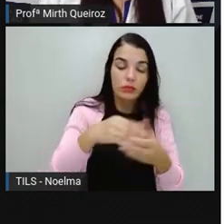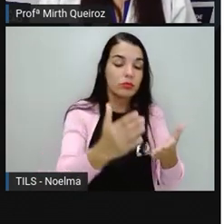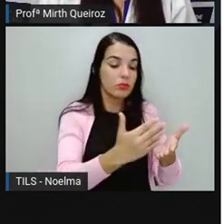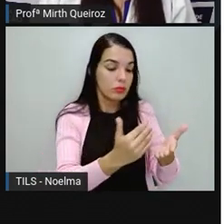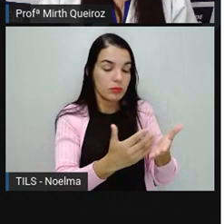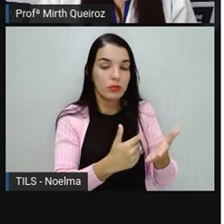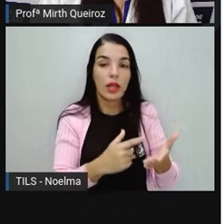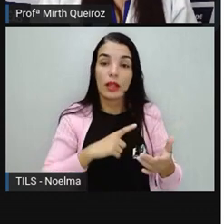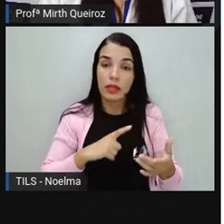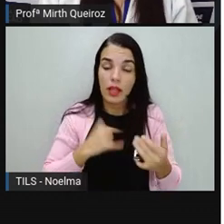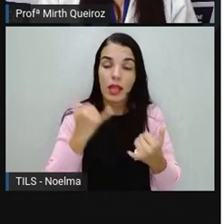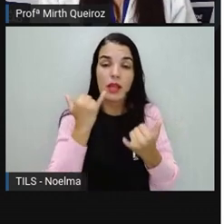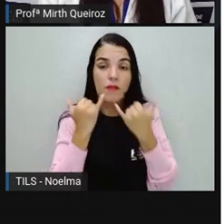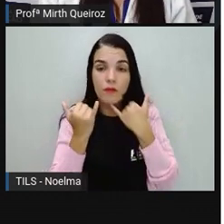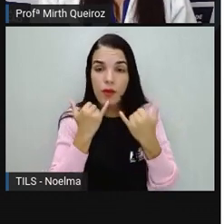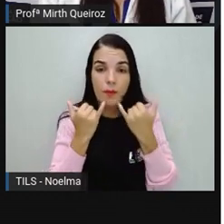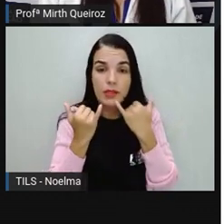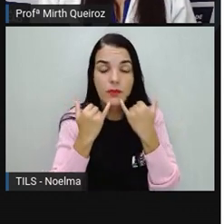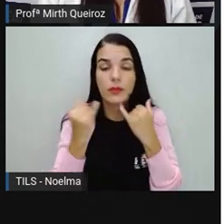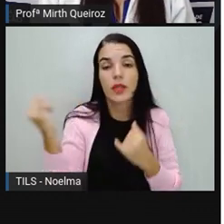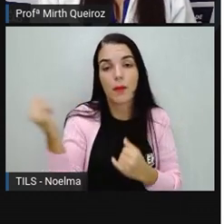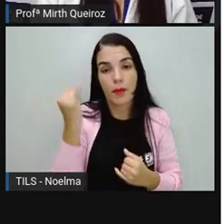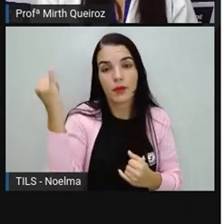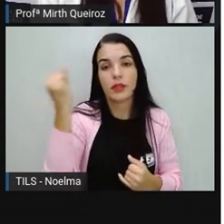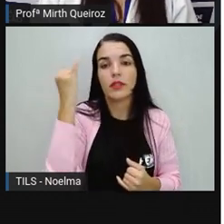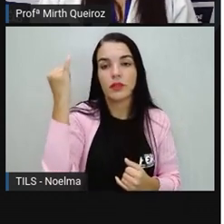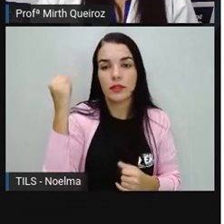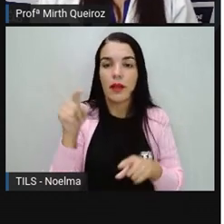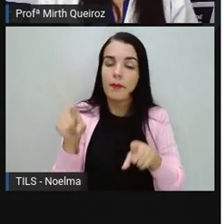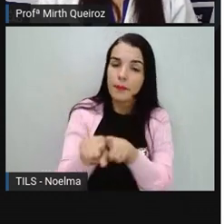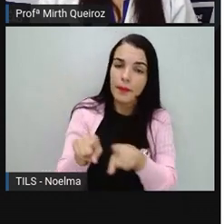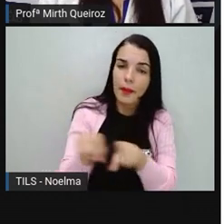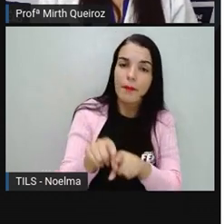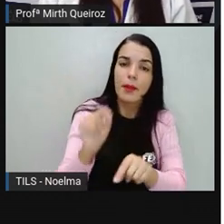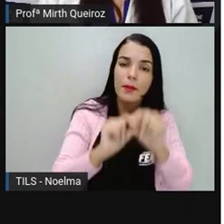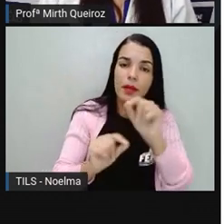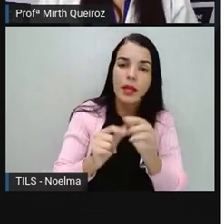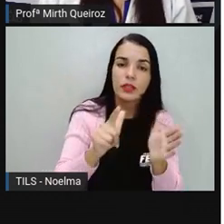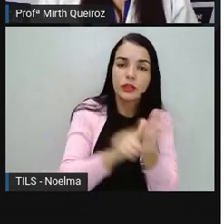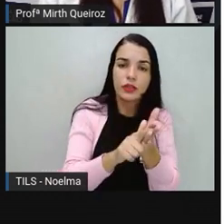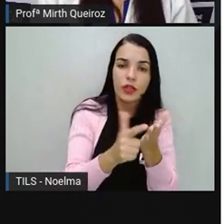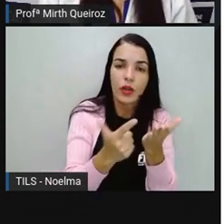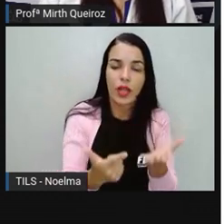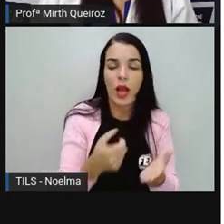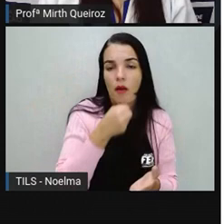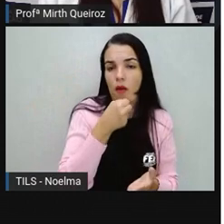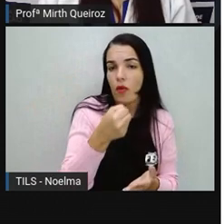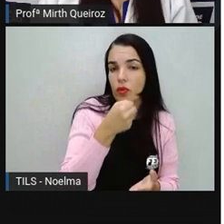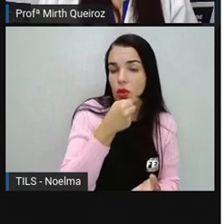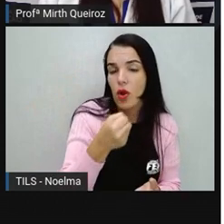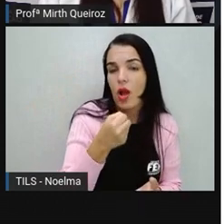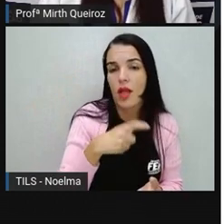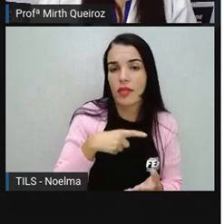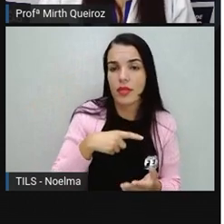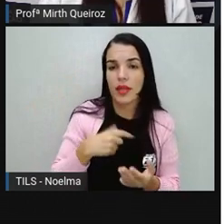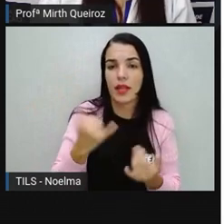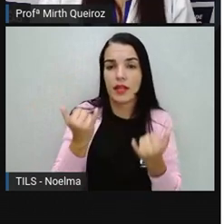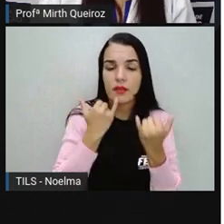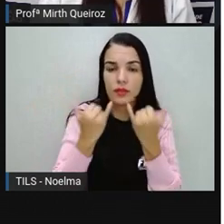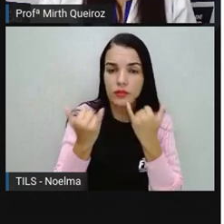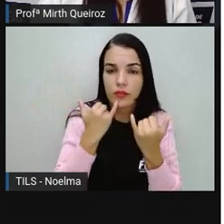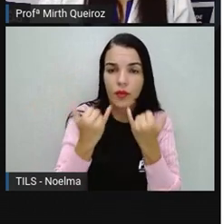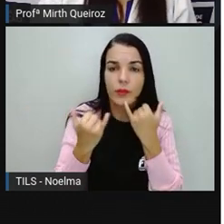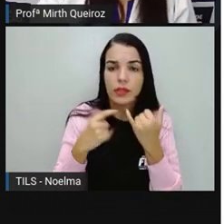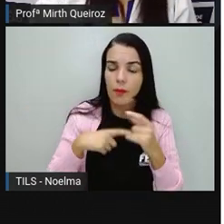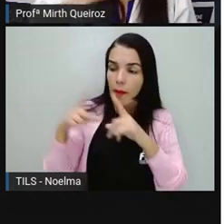informações importantes acerca de um assunto. Assim como nos jornais também. Geralmente, quando você tem uma notícia, você coloca foto de